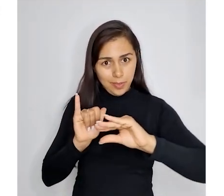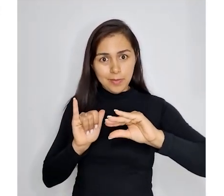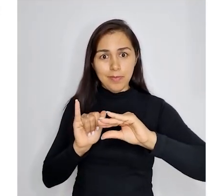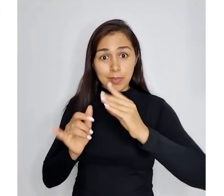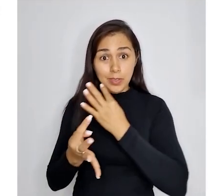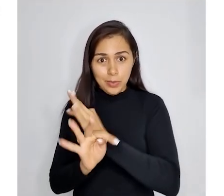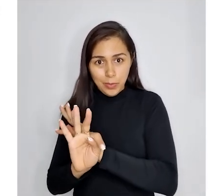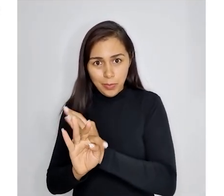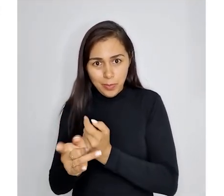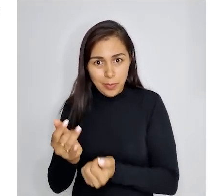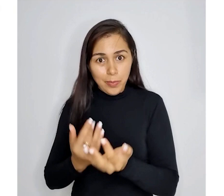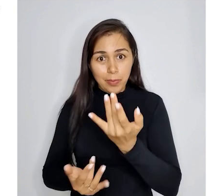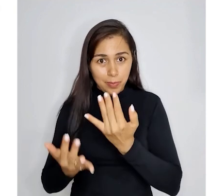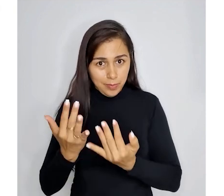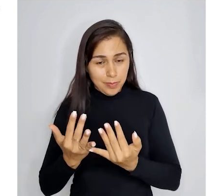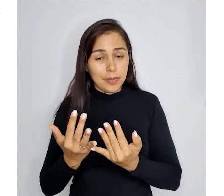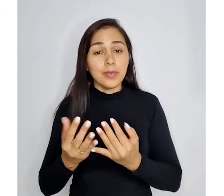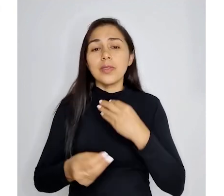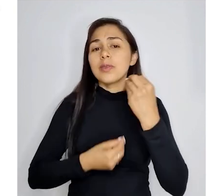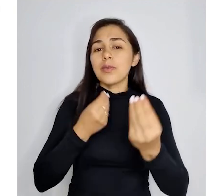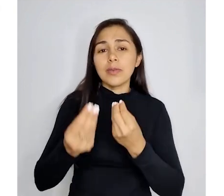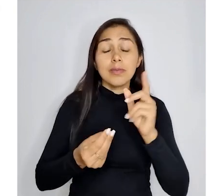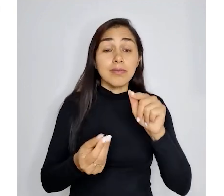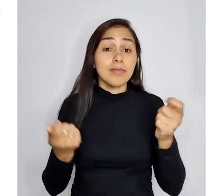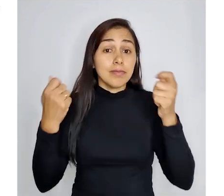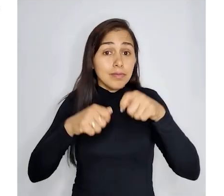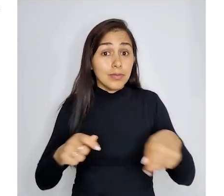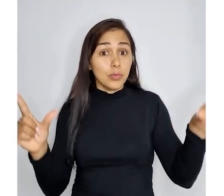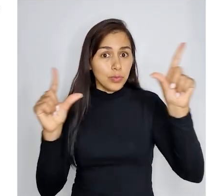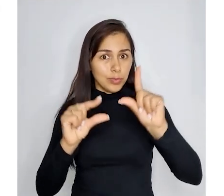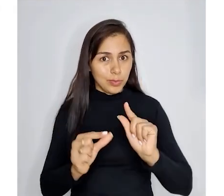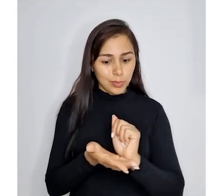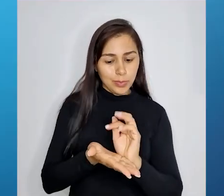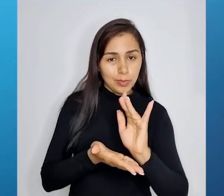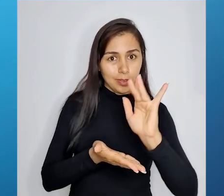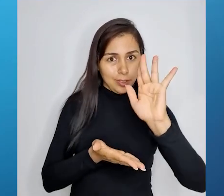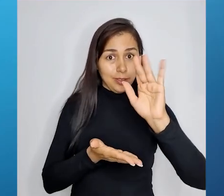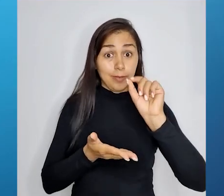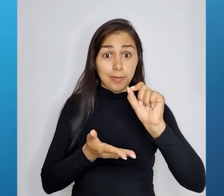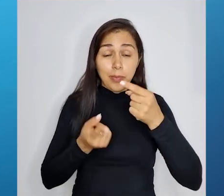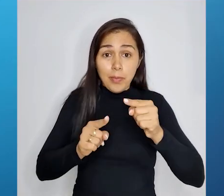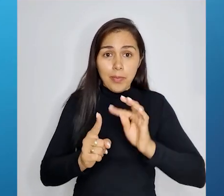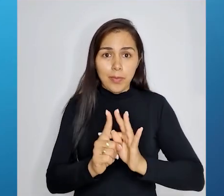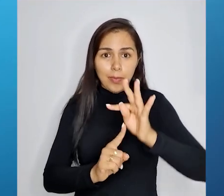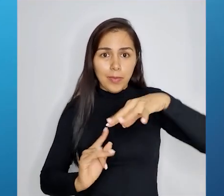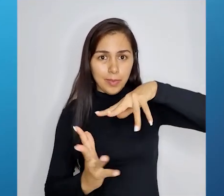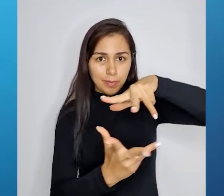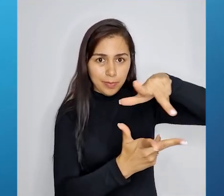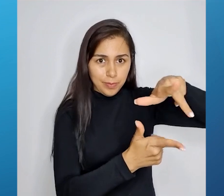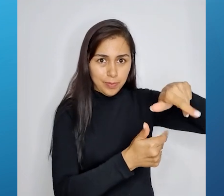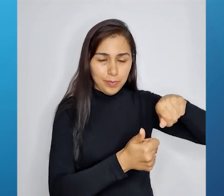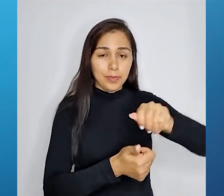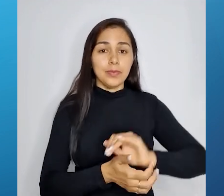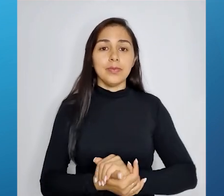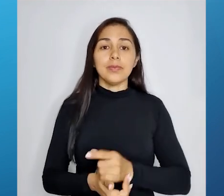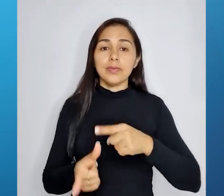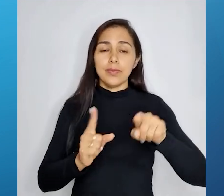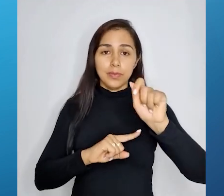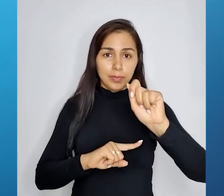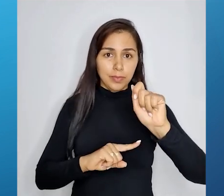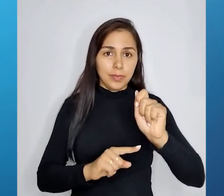baseada em combustíveis fósseis, como as emissões de gases do efeito estufa podem ser reduzidas no setor de energia?